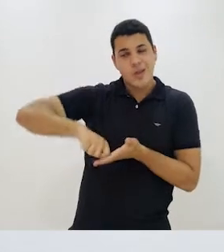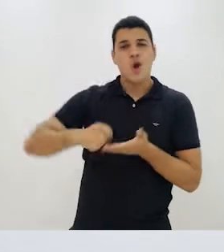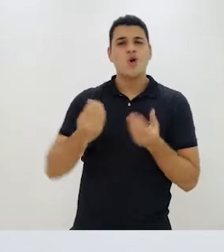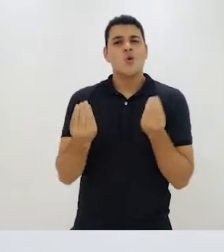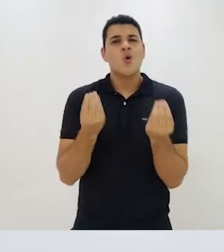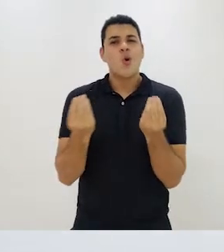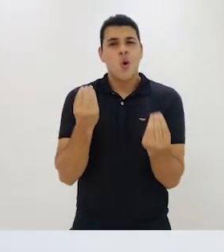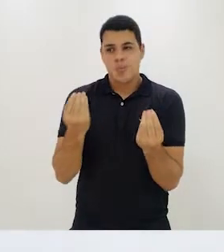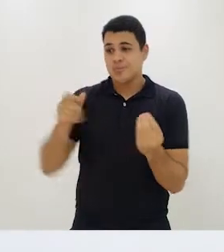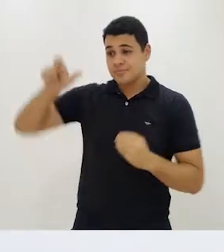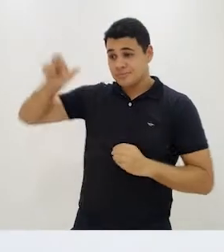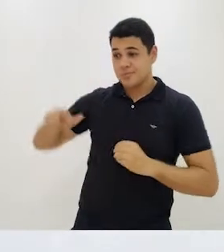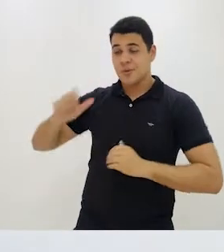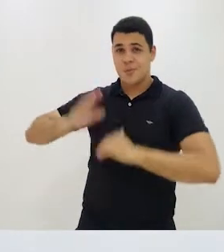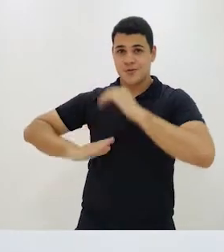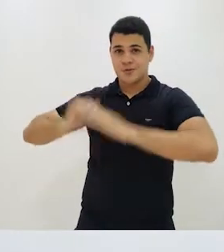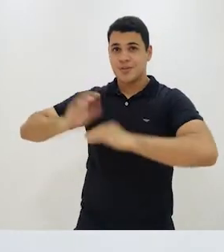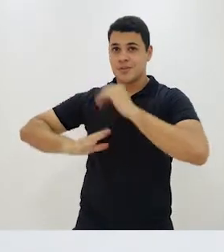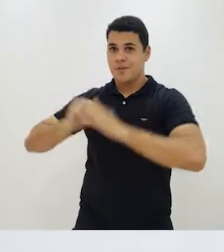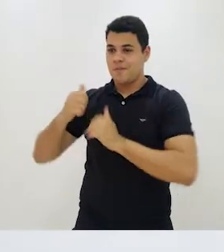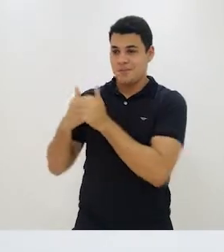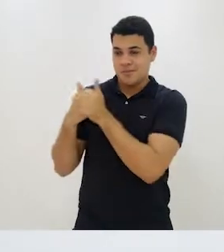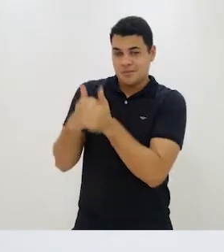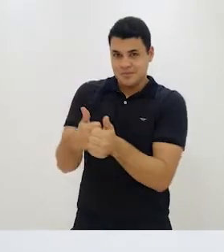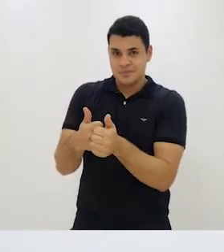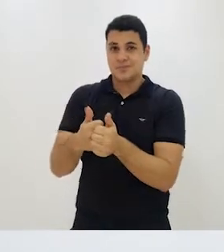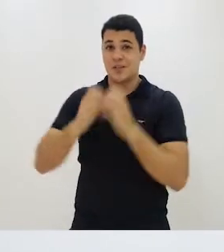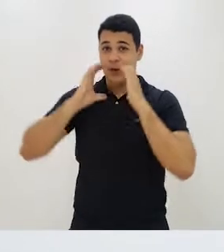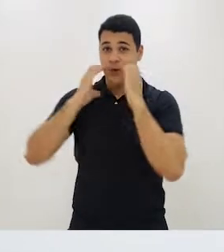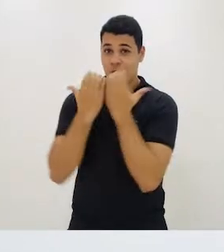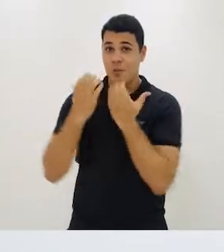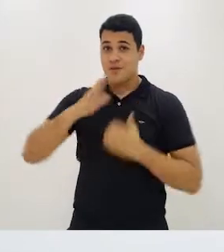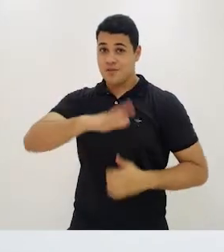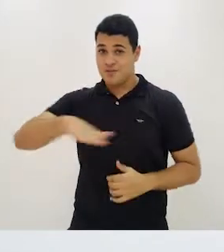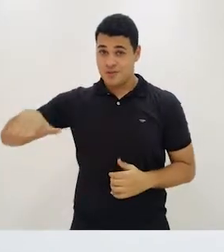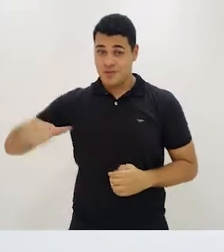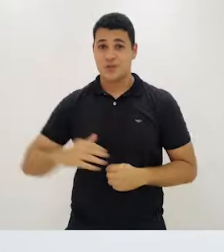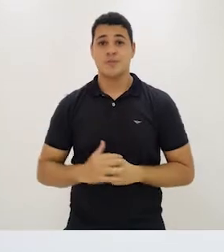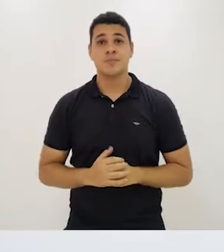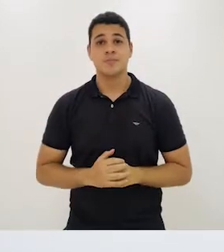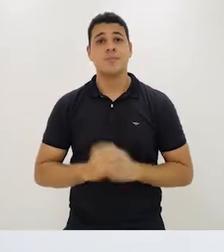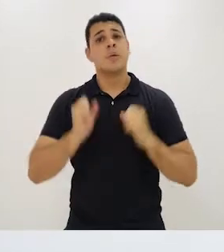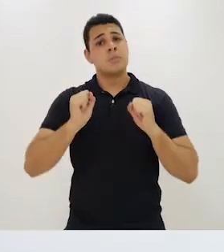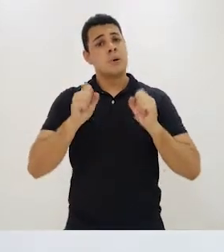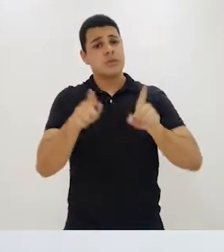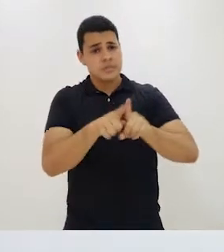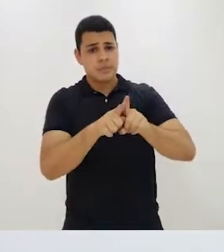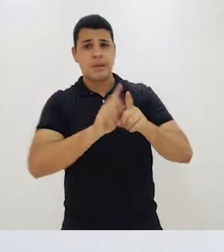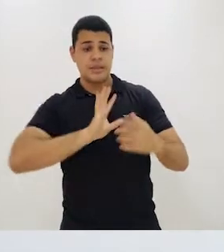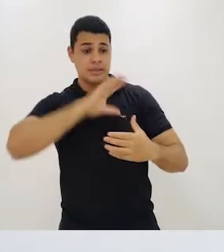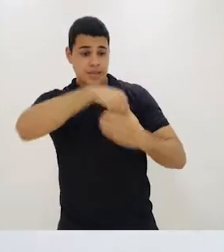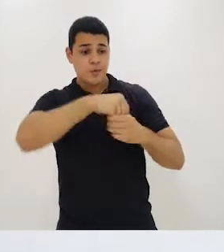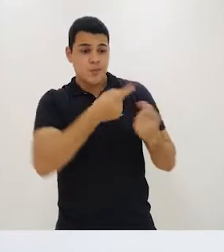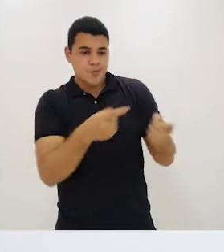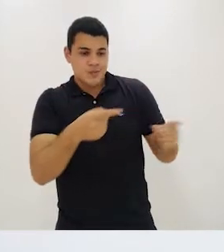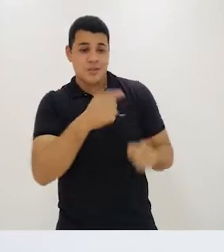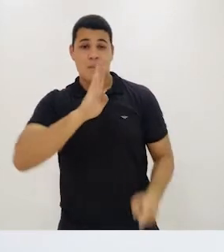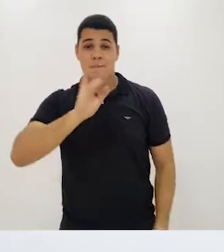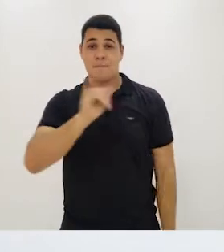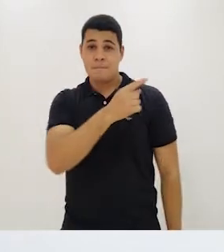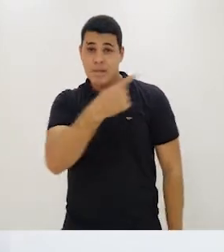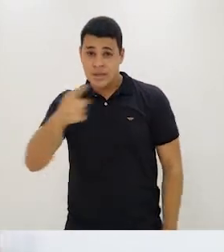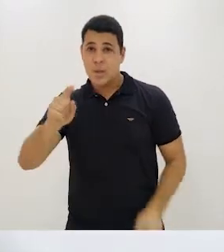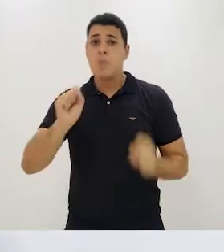acompanhamento de cor infantil. Podemos também, no baião, fazer um acorde parado